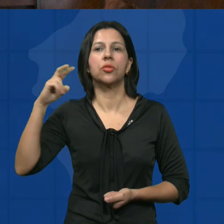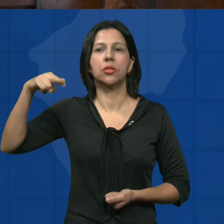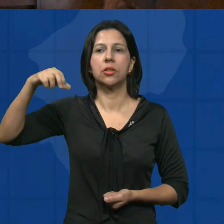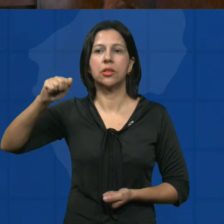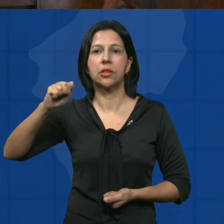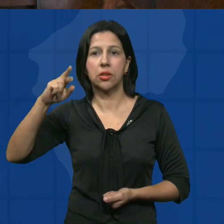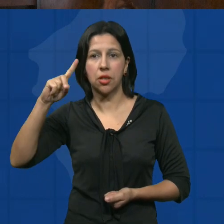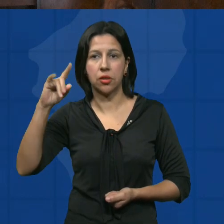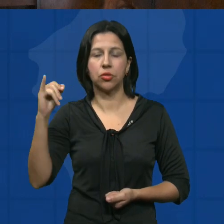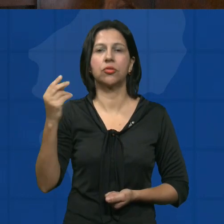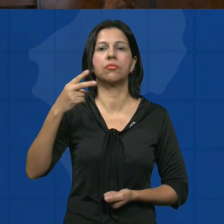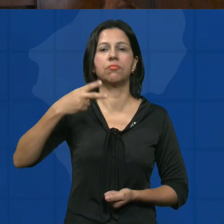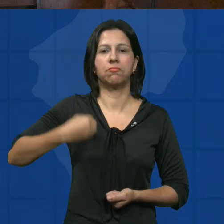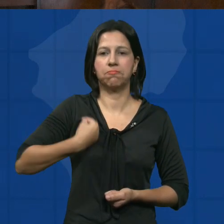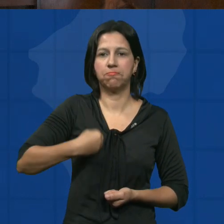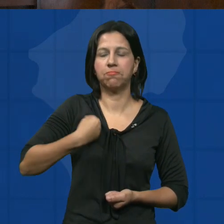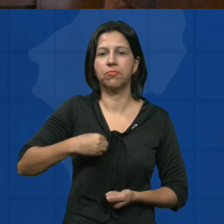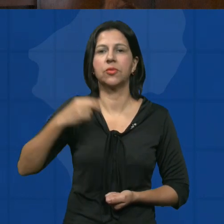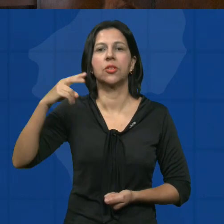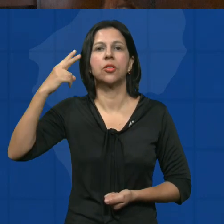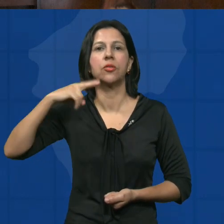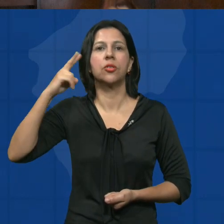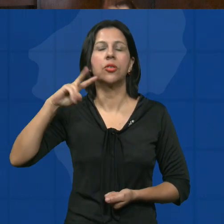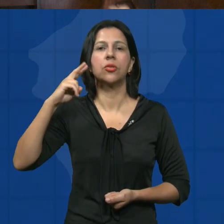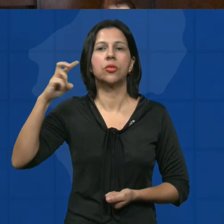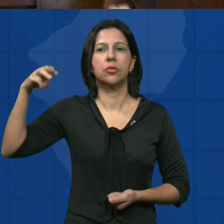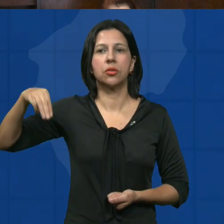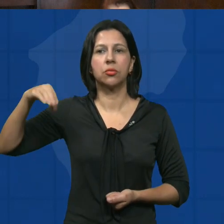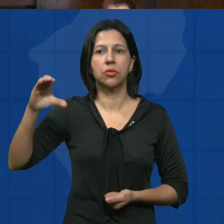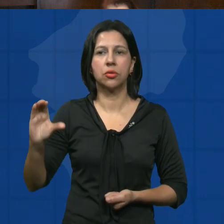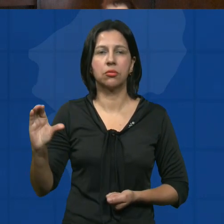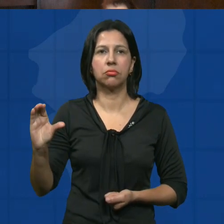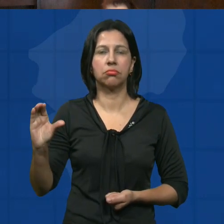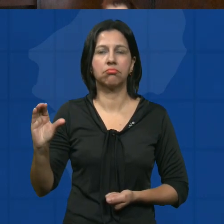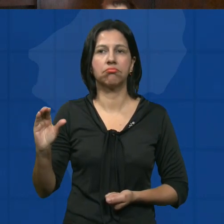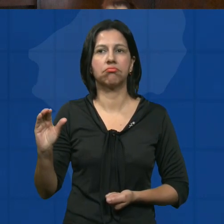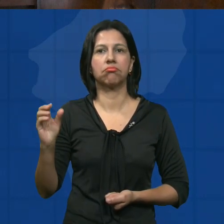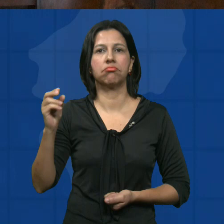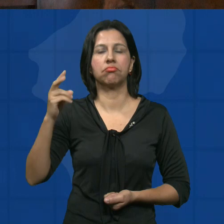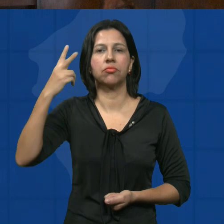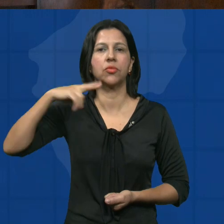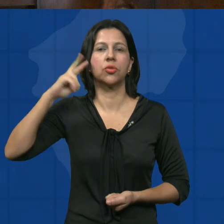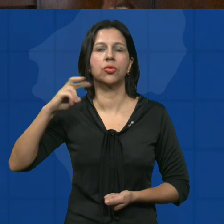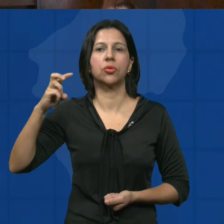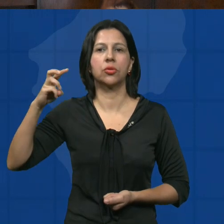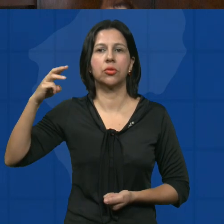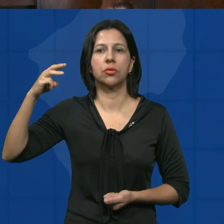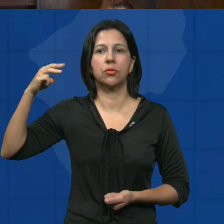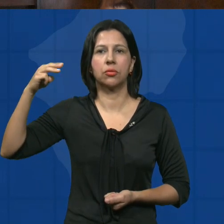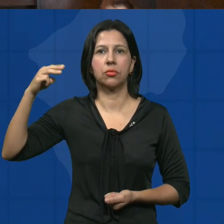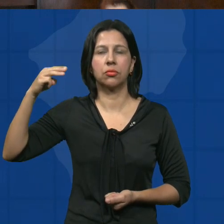Vereador Marcos Custódio Vereador Marcos Rezende